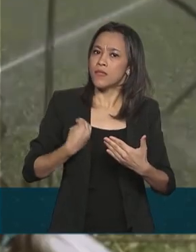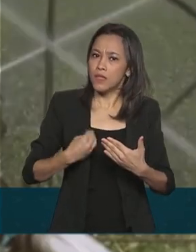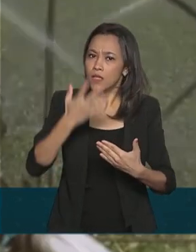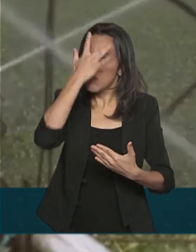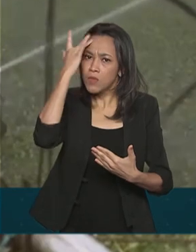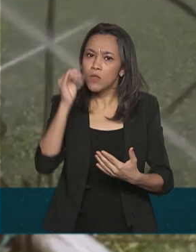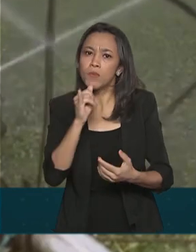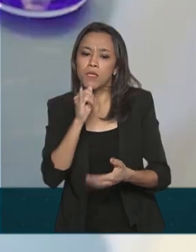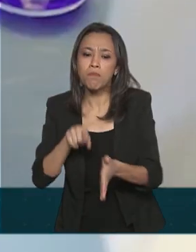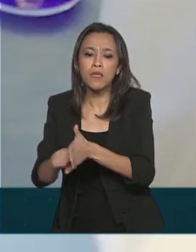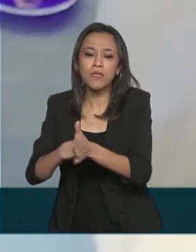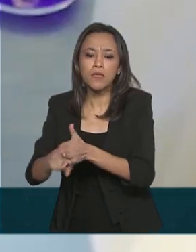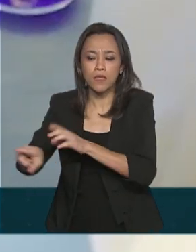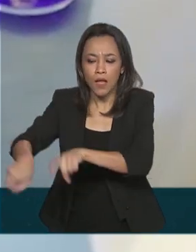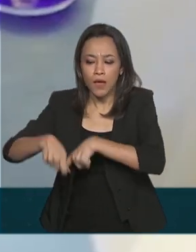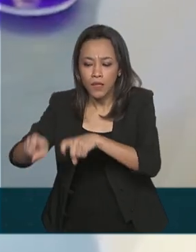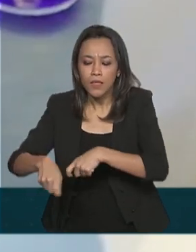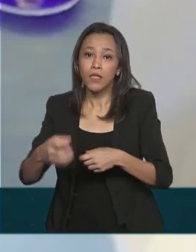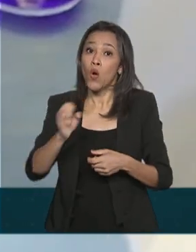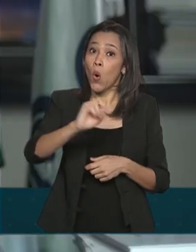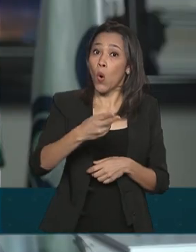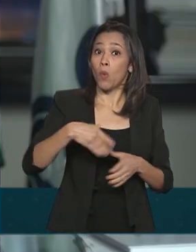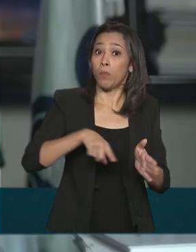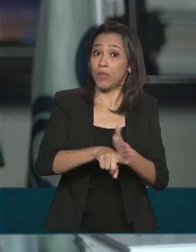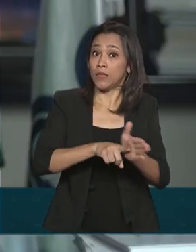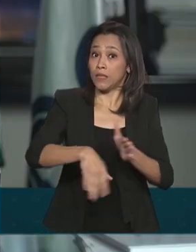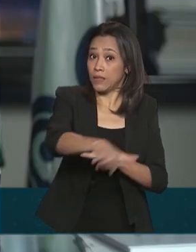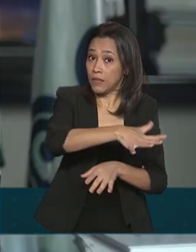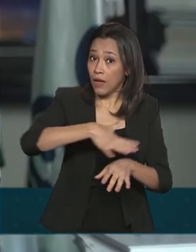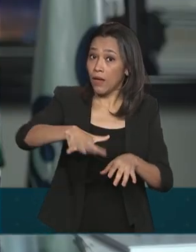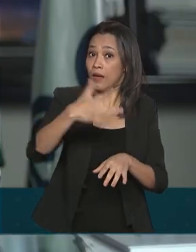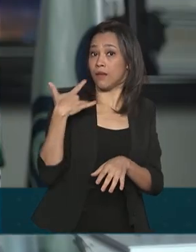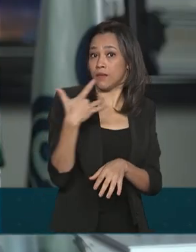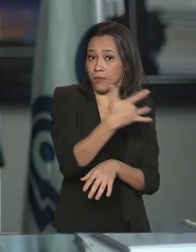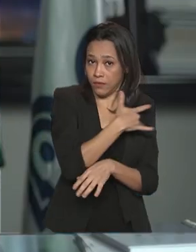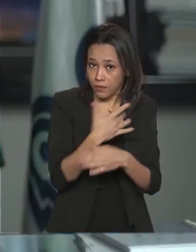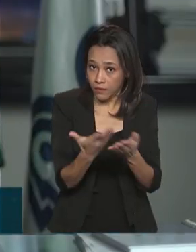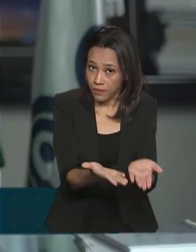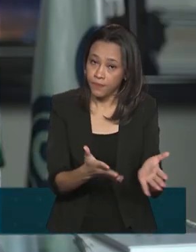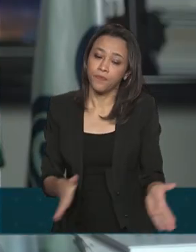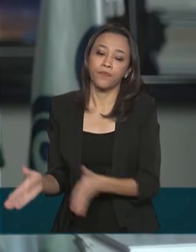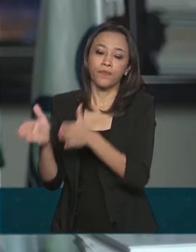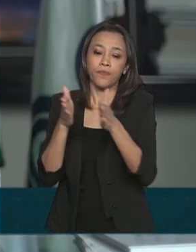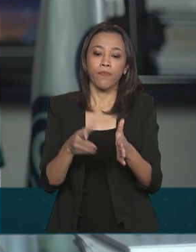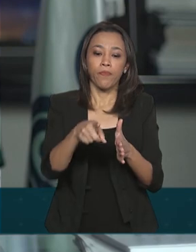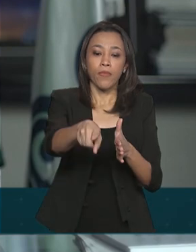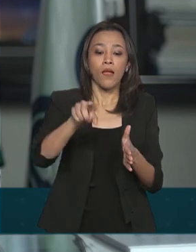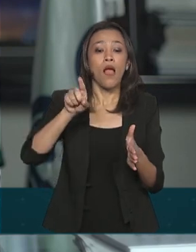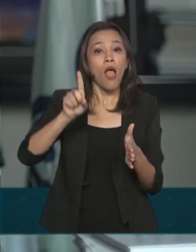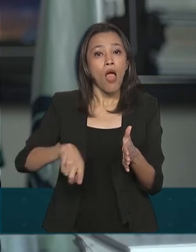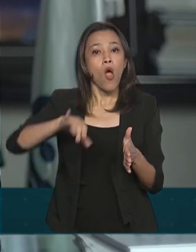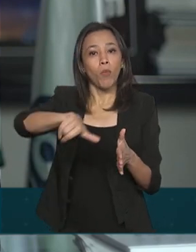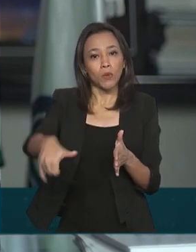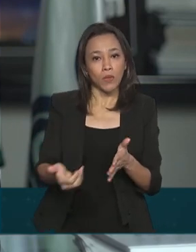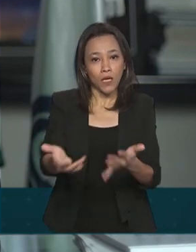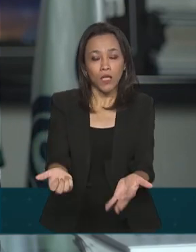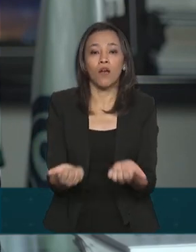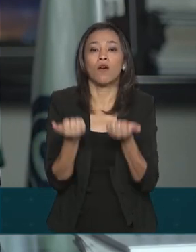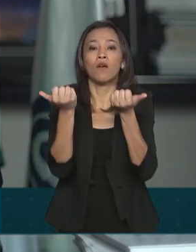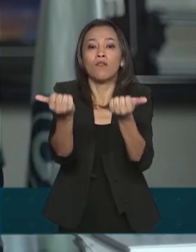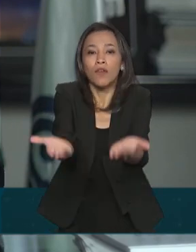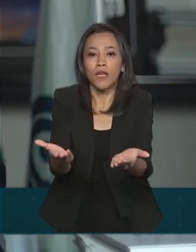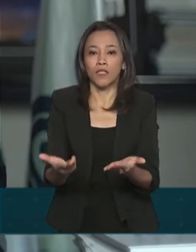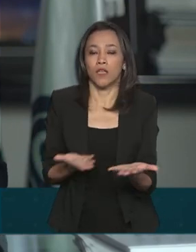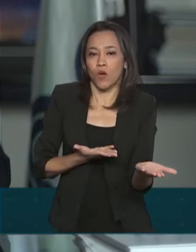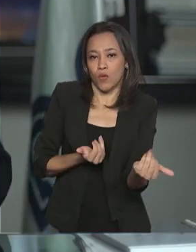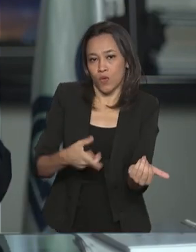pesquisas agrícolas ou médicas. São oportunidades que nós oferecemos ao jovem brasileiro